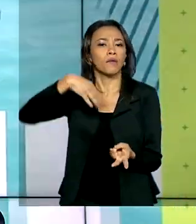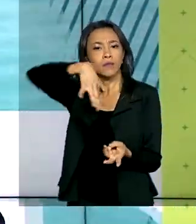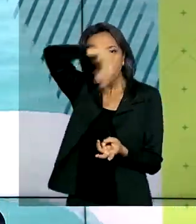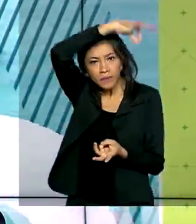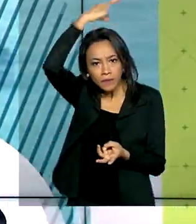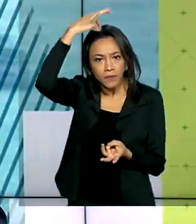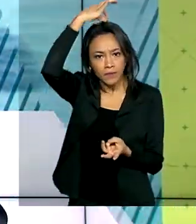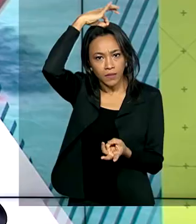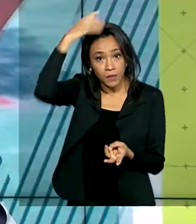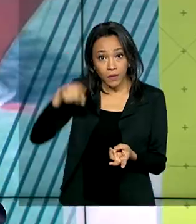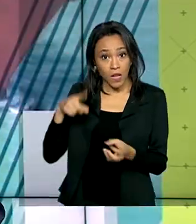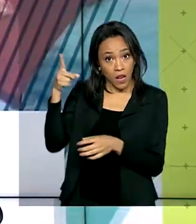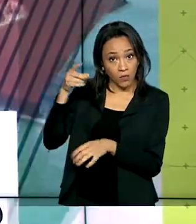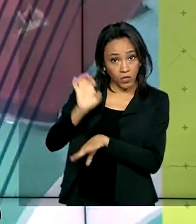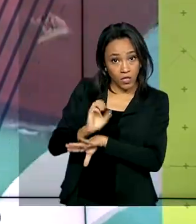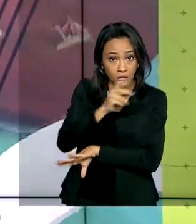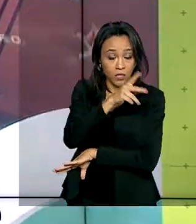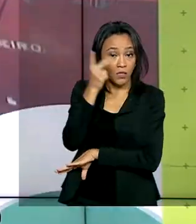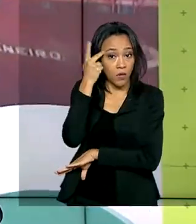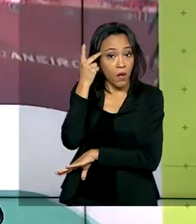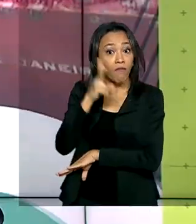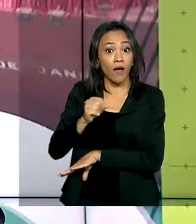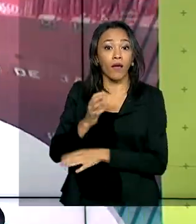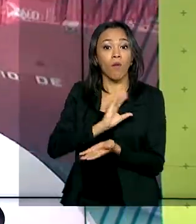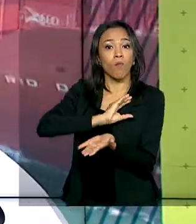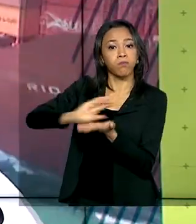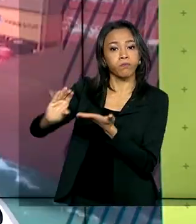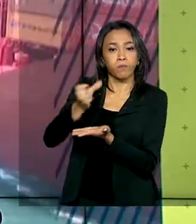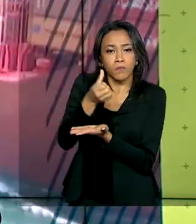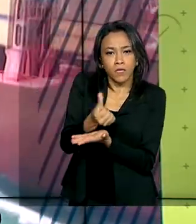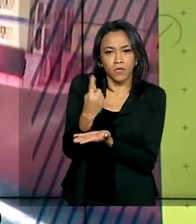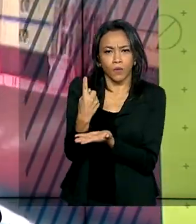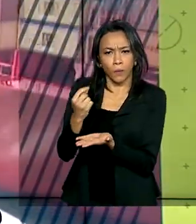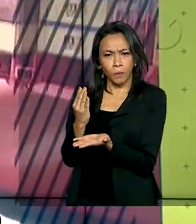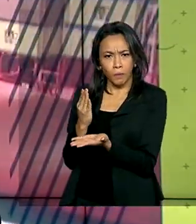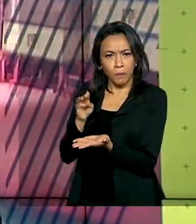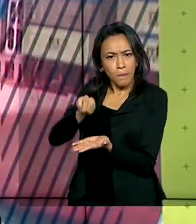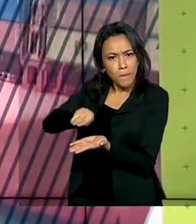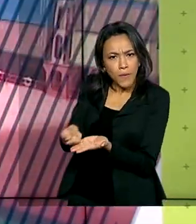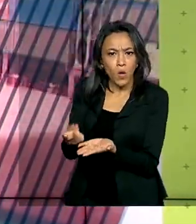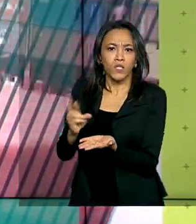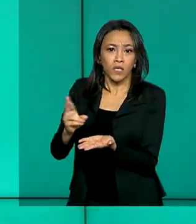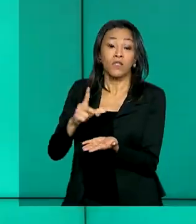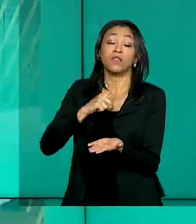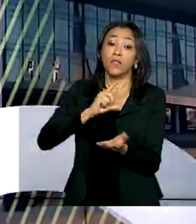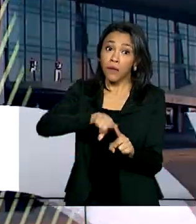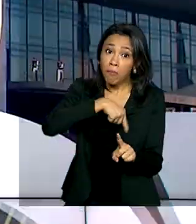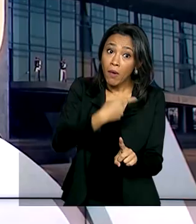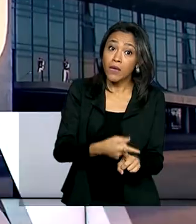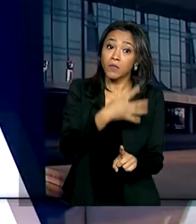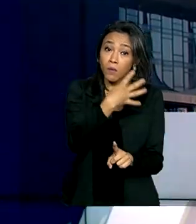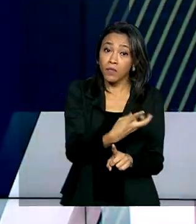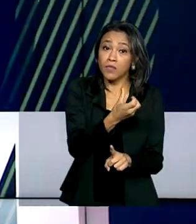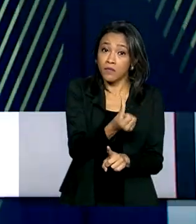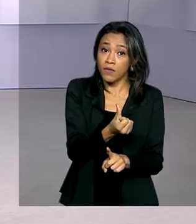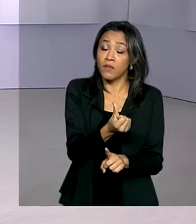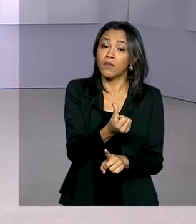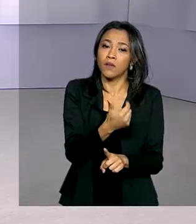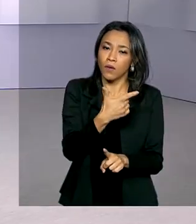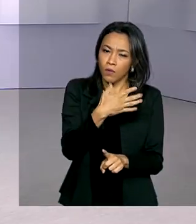municípios paulistas vão receber 61 milhões de reais e terão mais 426 novos leitos.